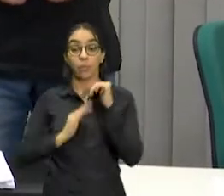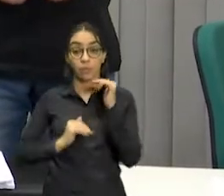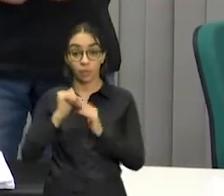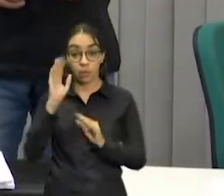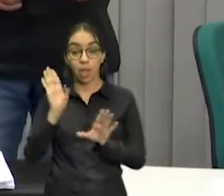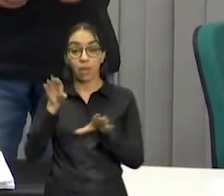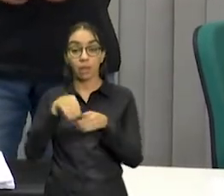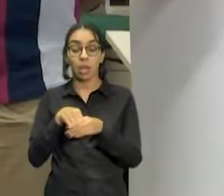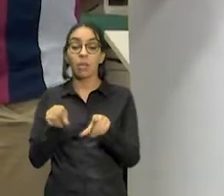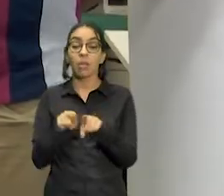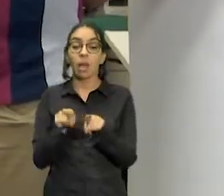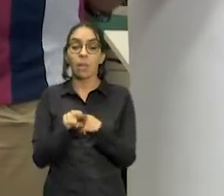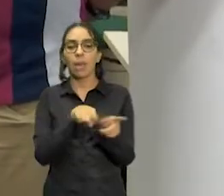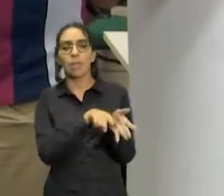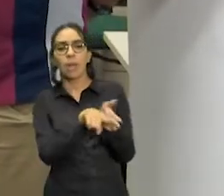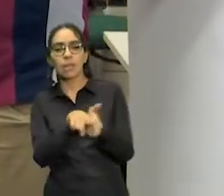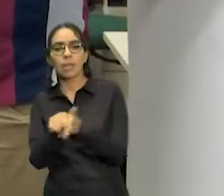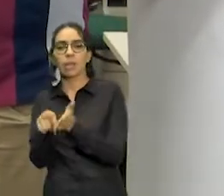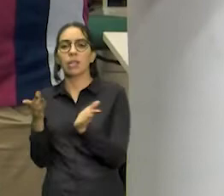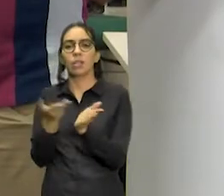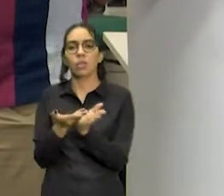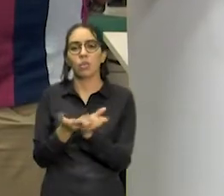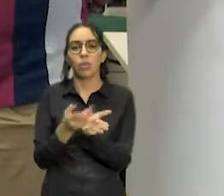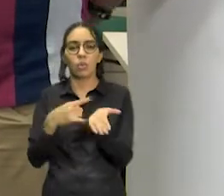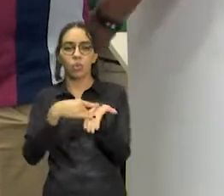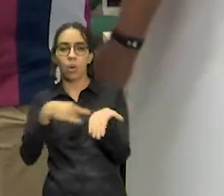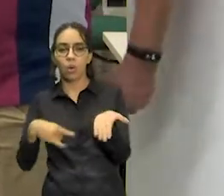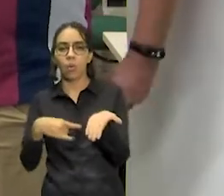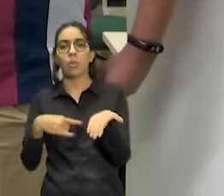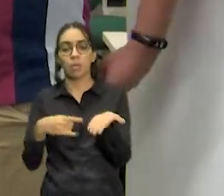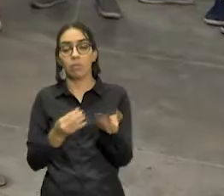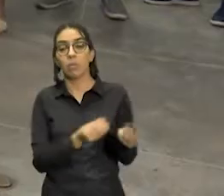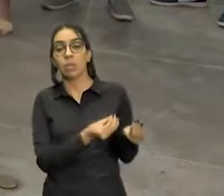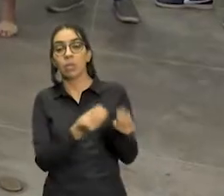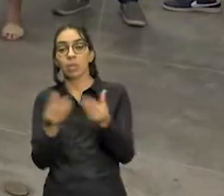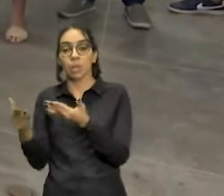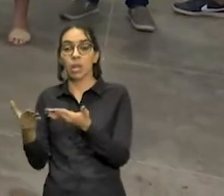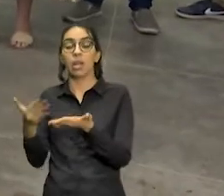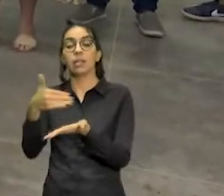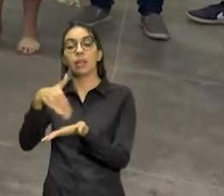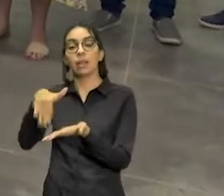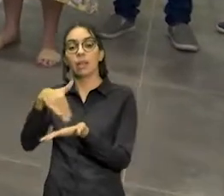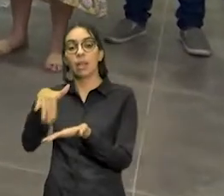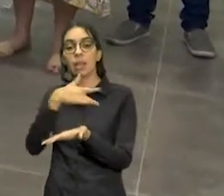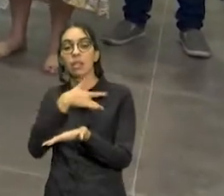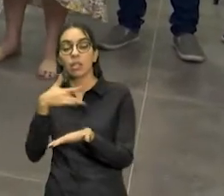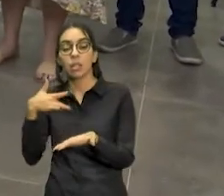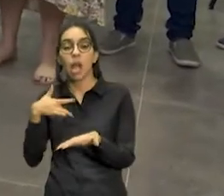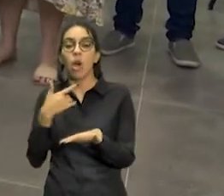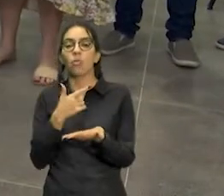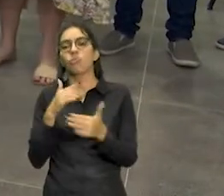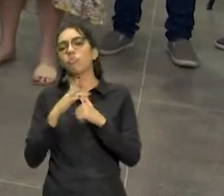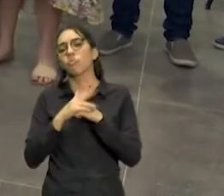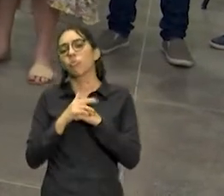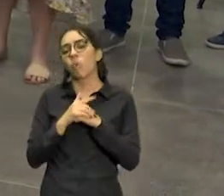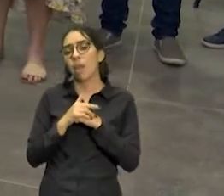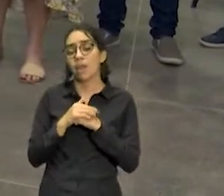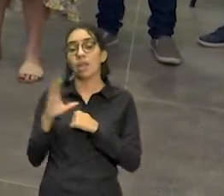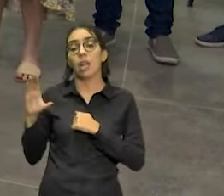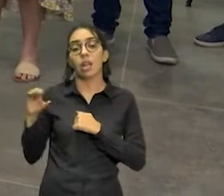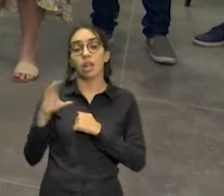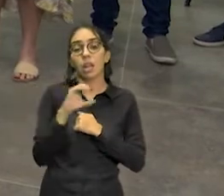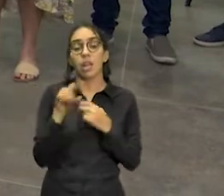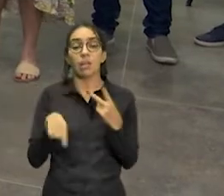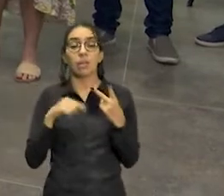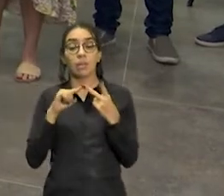e produzindo documentos para a Secretaria de Saúde do Ceará sobre sarampo, câncer do colo de útero, além do acompanhamento da